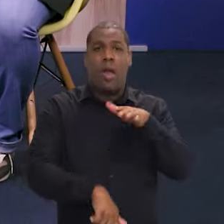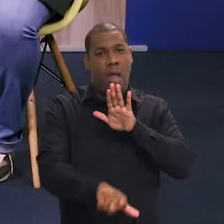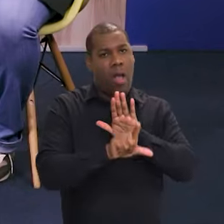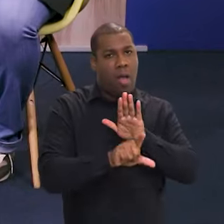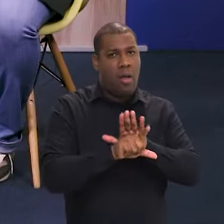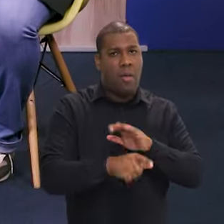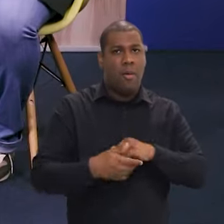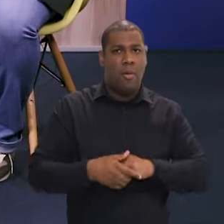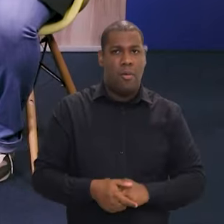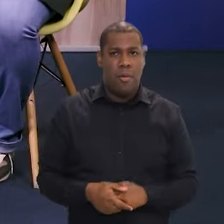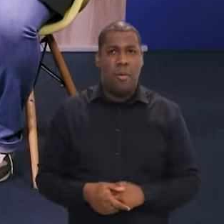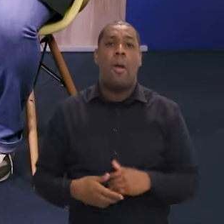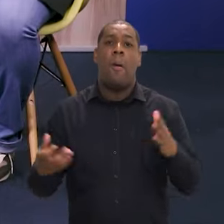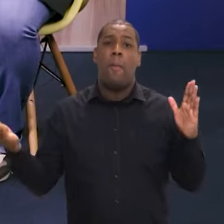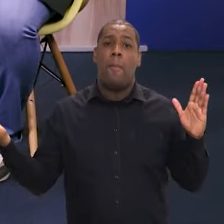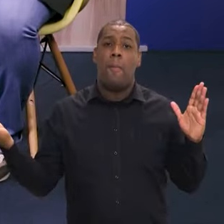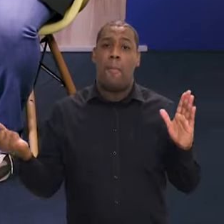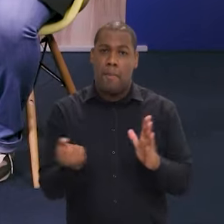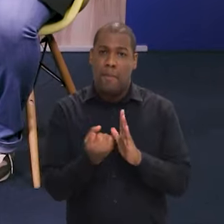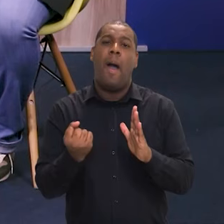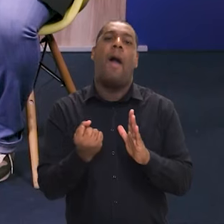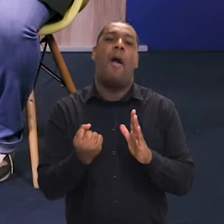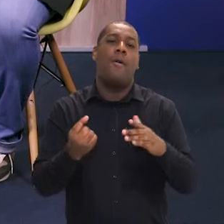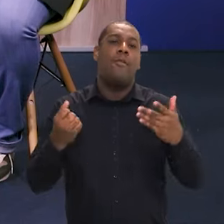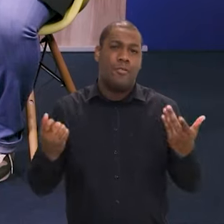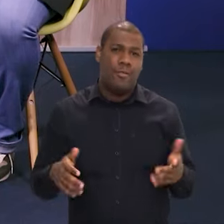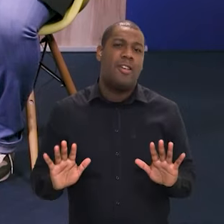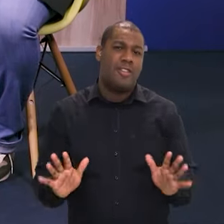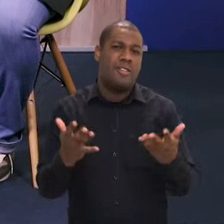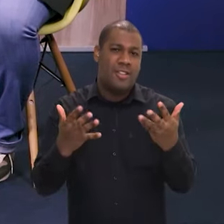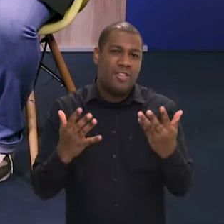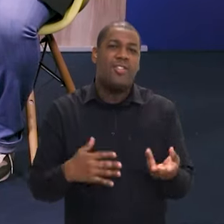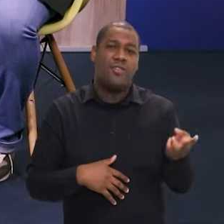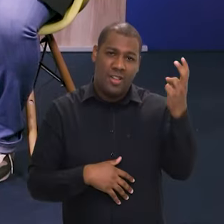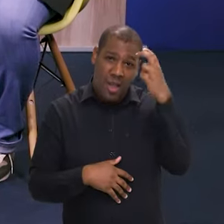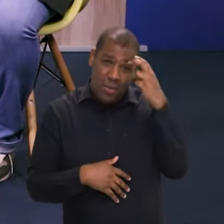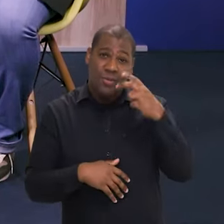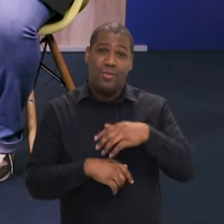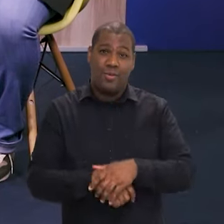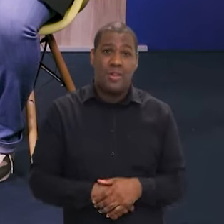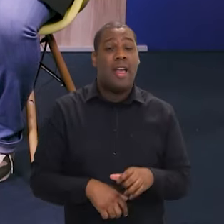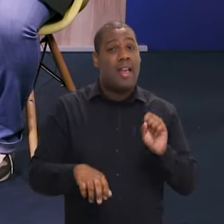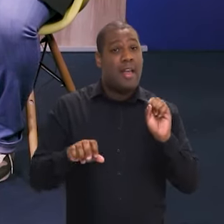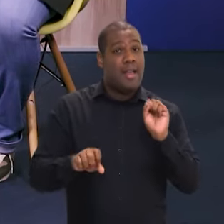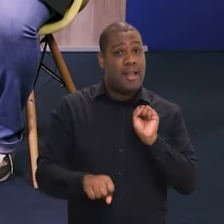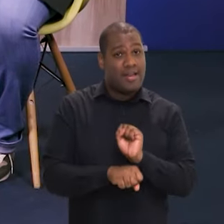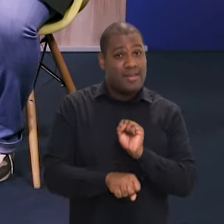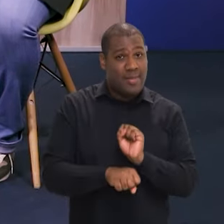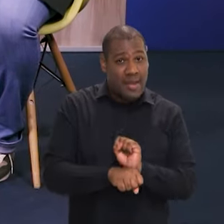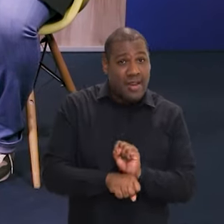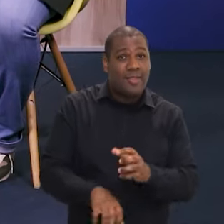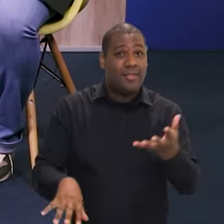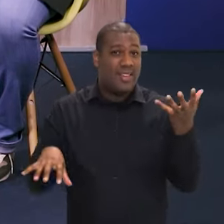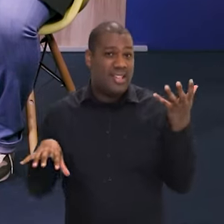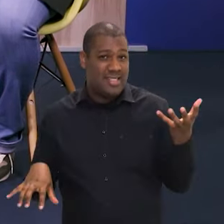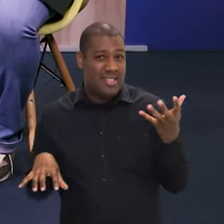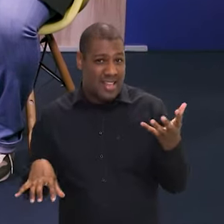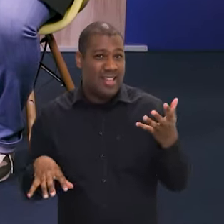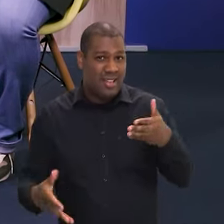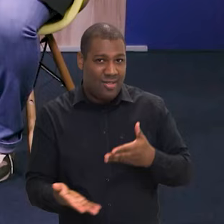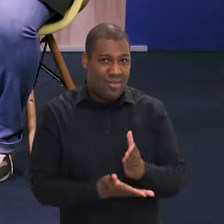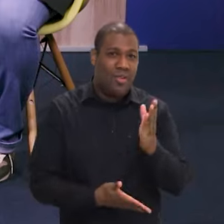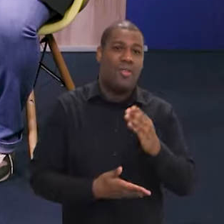execução. Estamos trazendo essa ferramenta que é o nosso marco regulatório do fomento que está agora no Senado e nós estamos contando com a